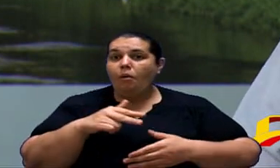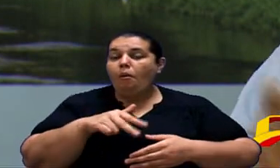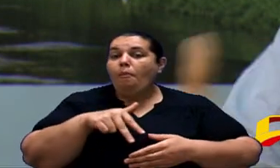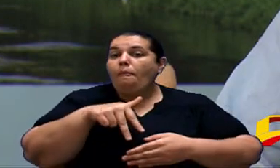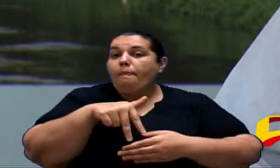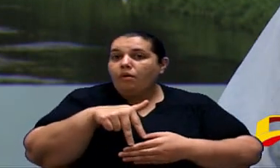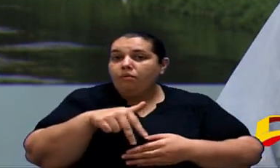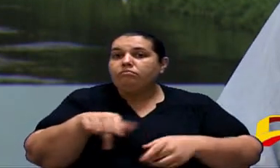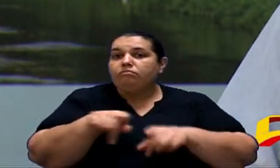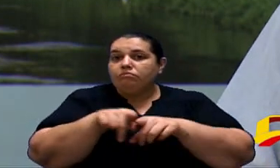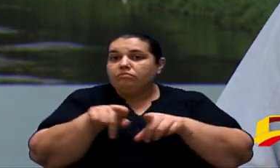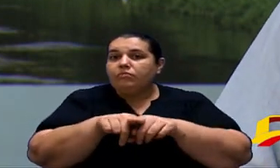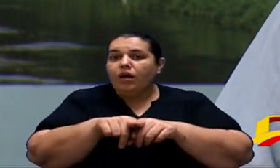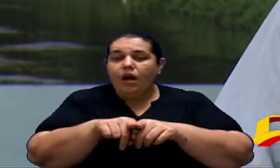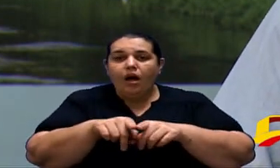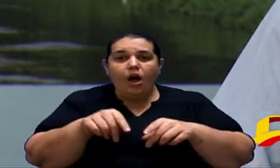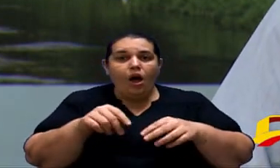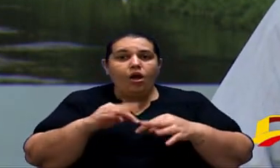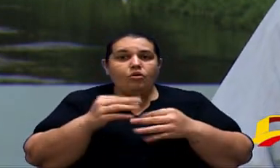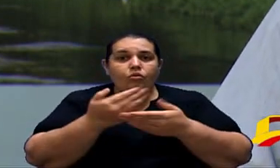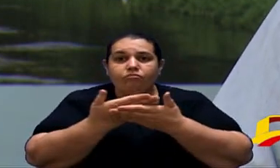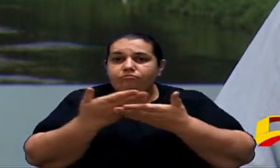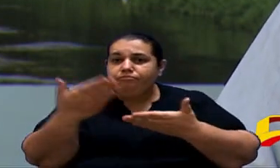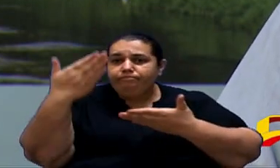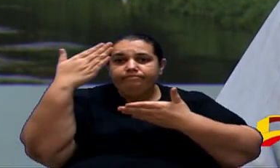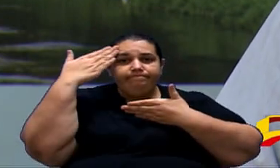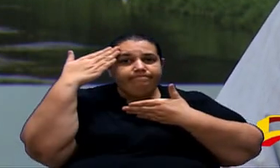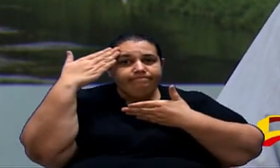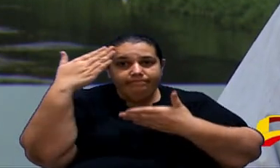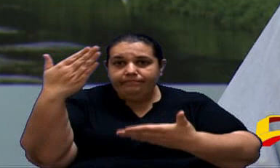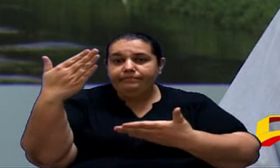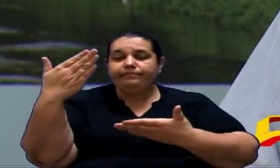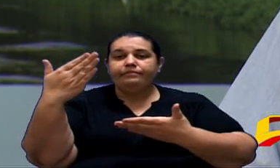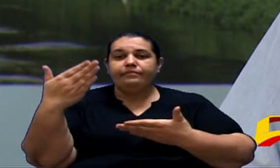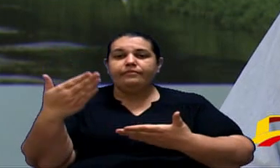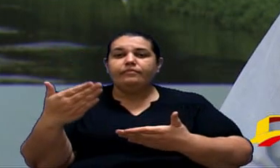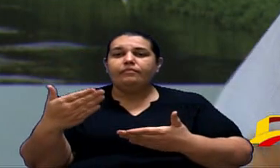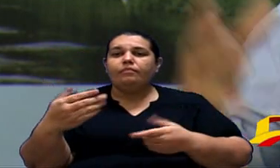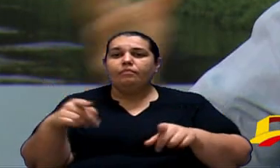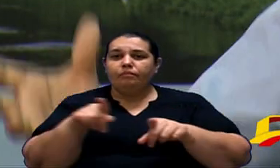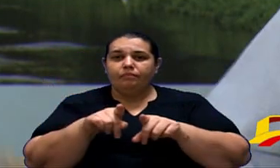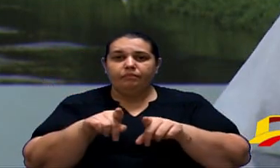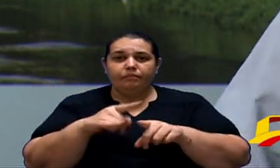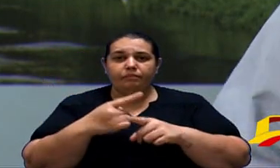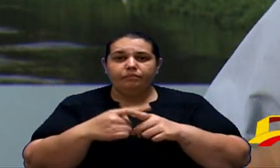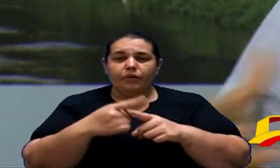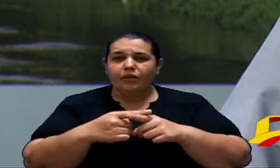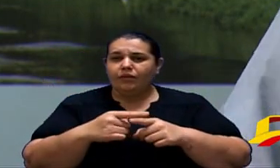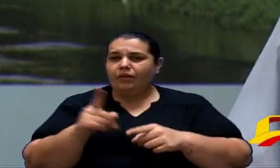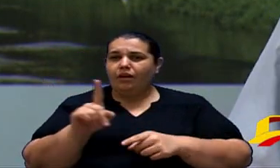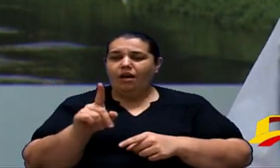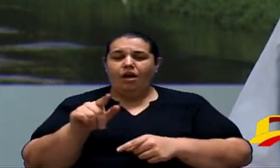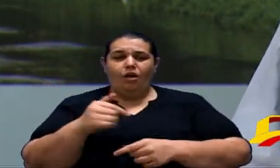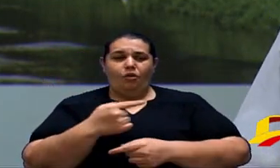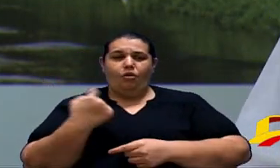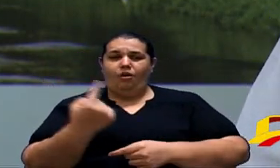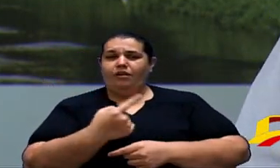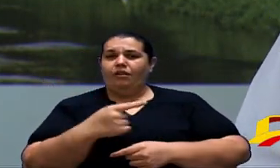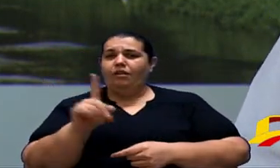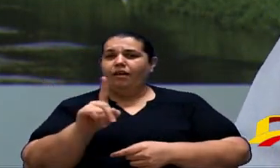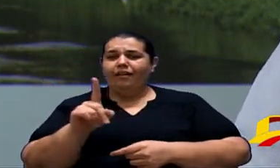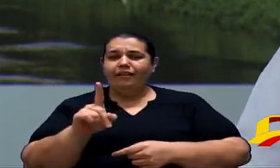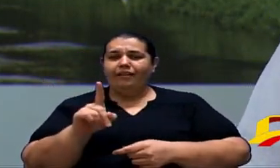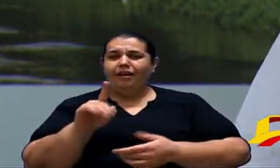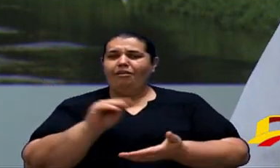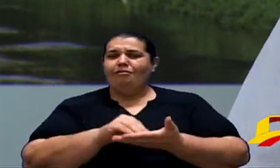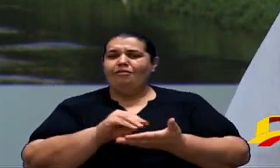E a todos vocês, pessoal, muito obrigado. Sabe, a gente, nós não estamos aqui à toa, entendeu? Estamos aqui, na